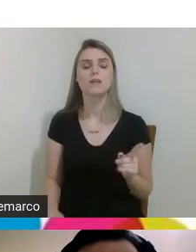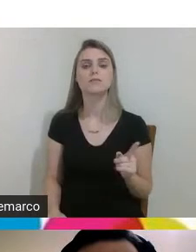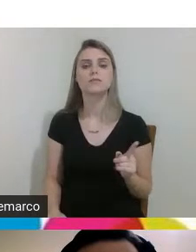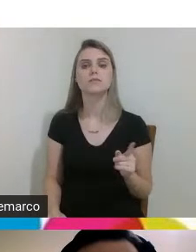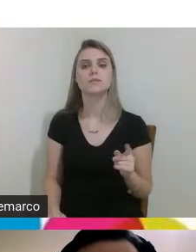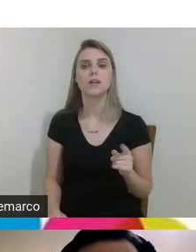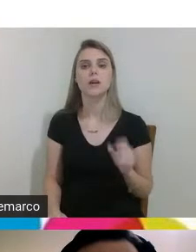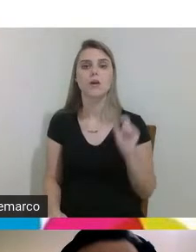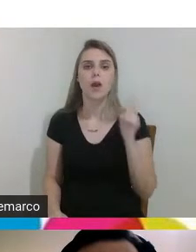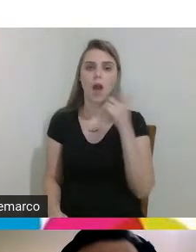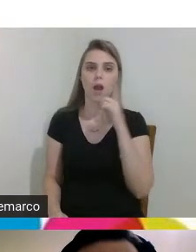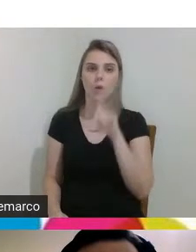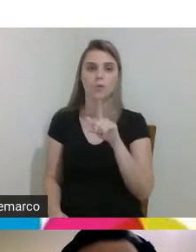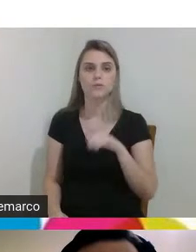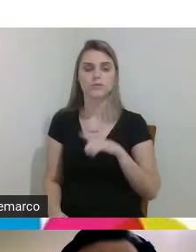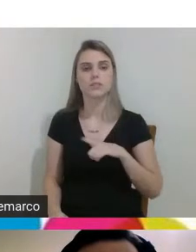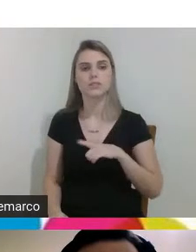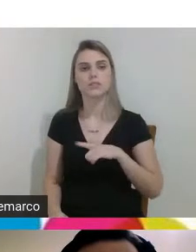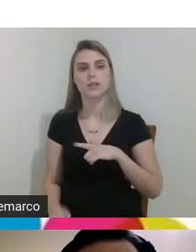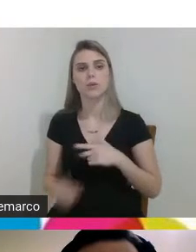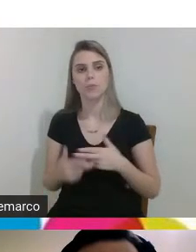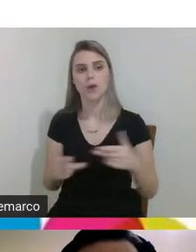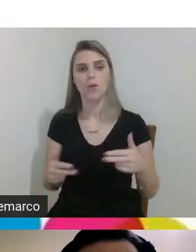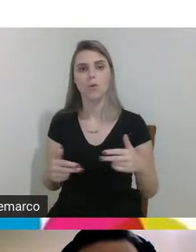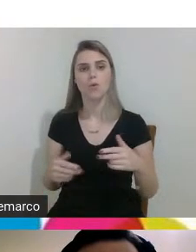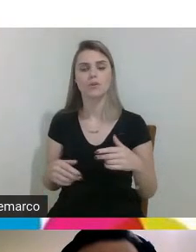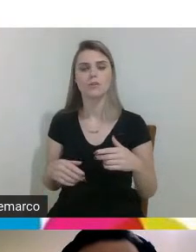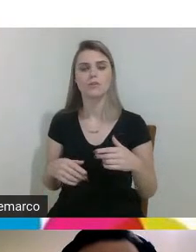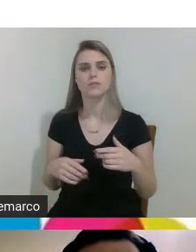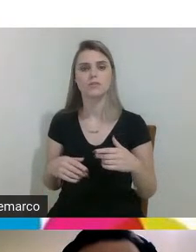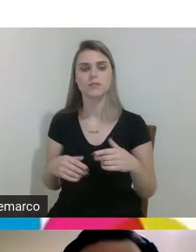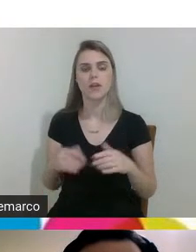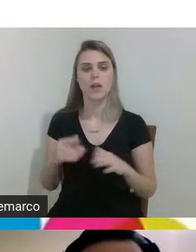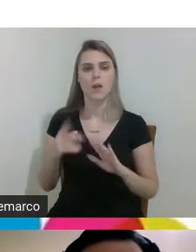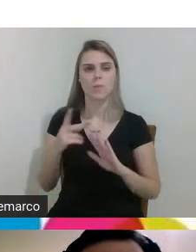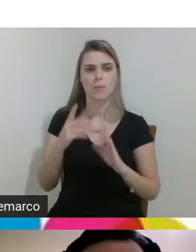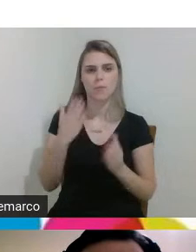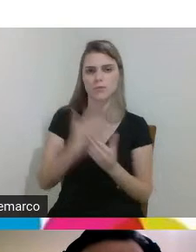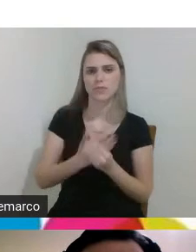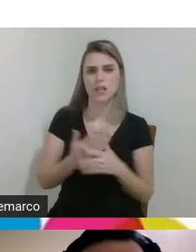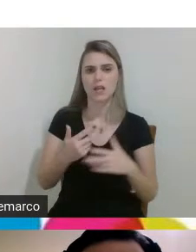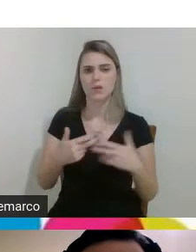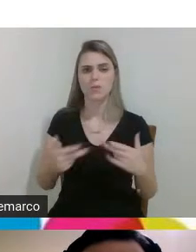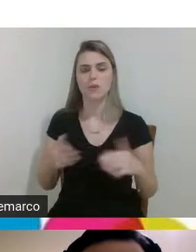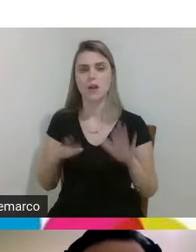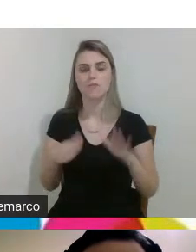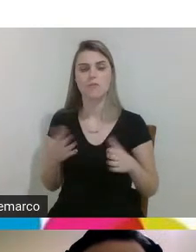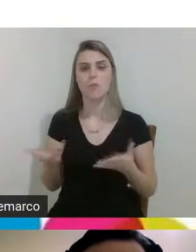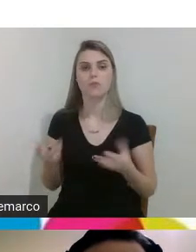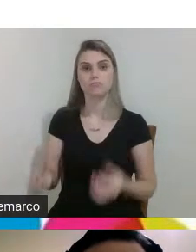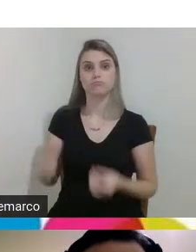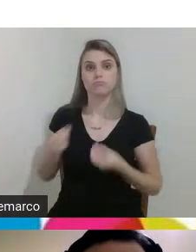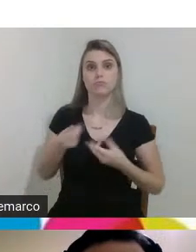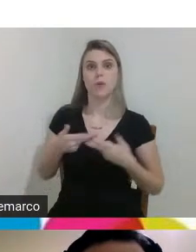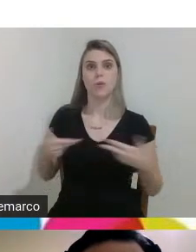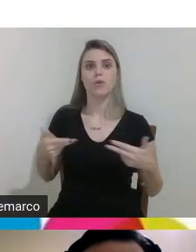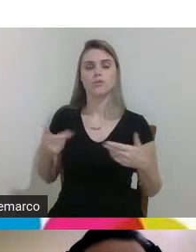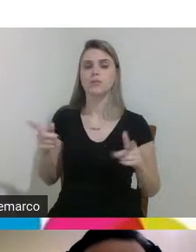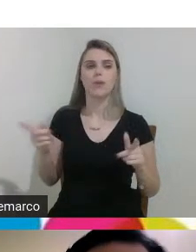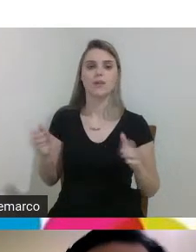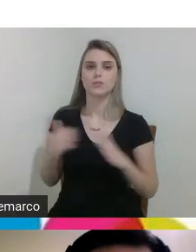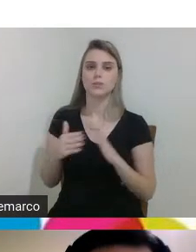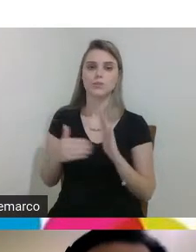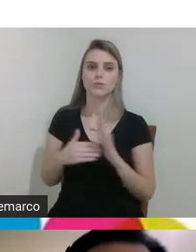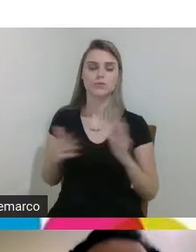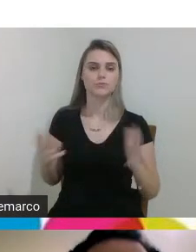conseguir um processo extremamente burocrático em alguns momentos quando vem o produto não é um produto totalmente adequado à